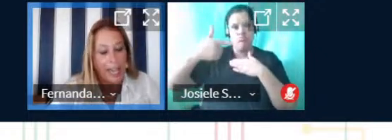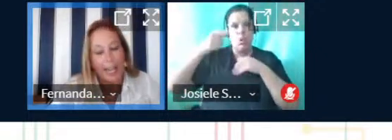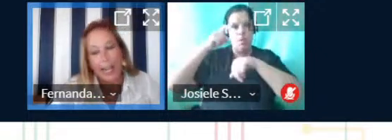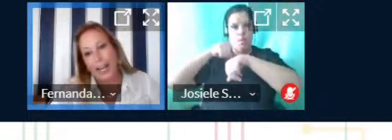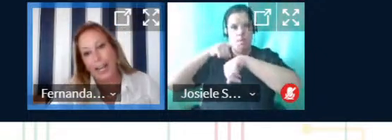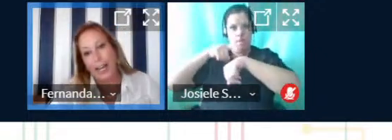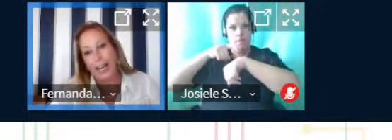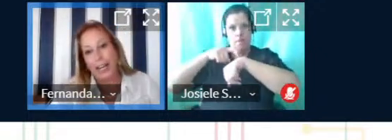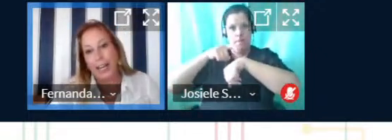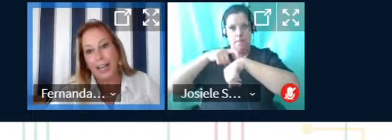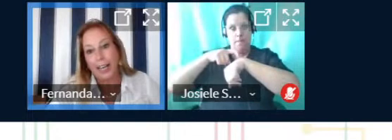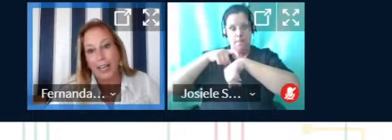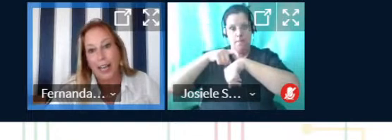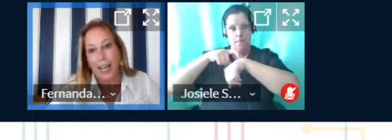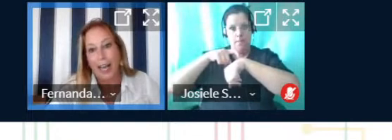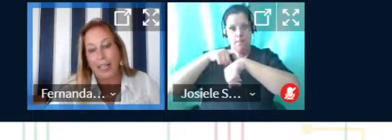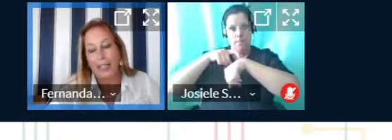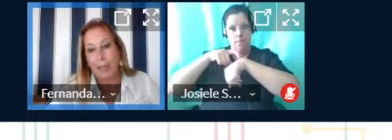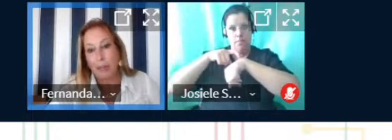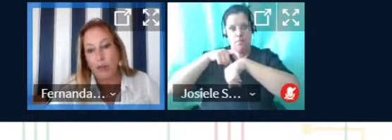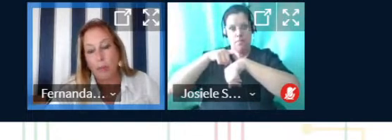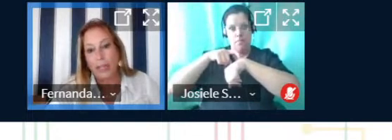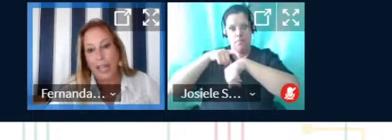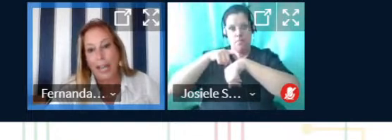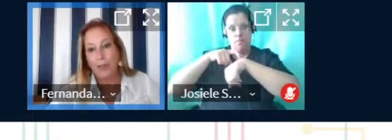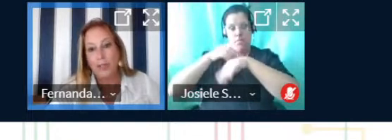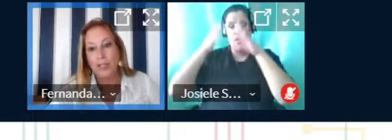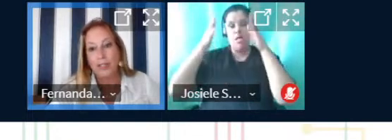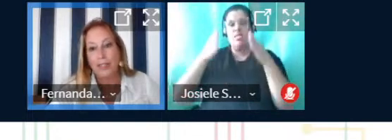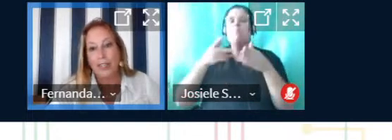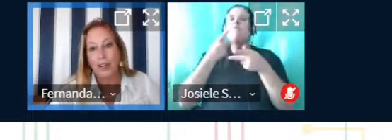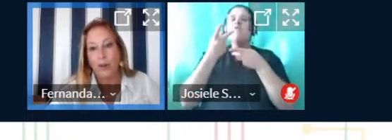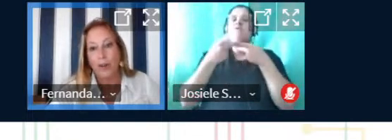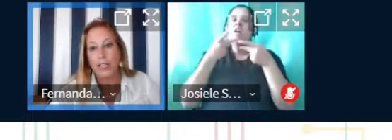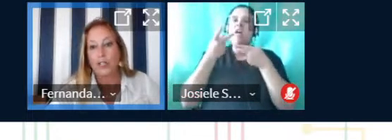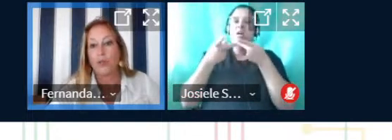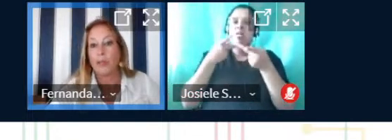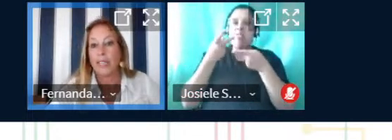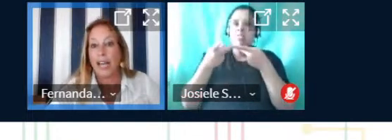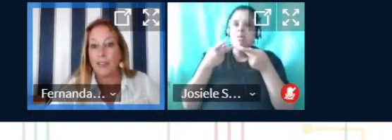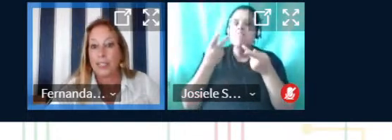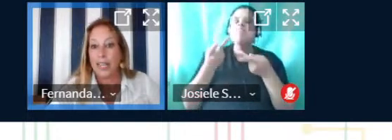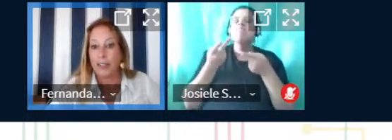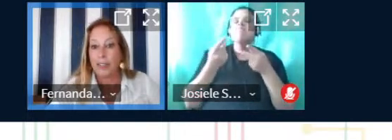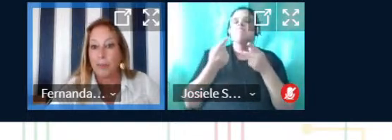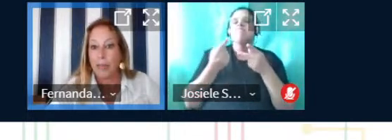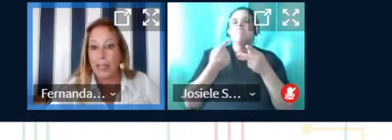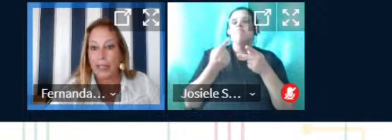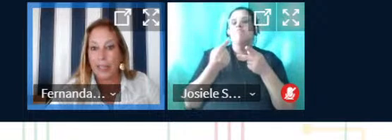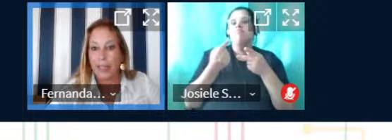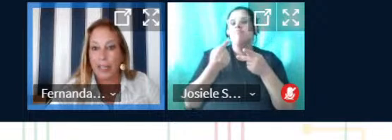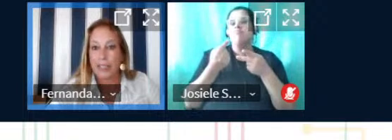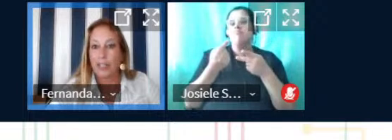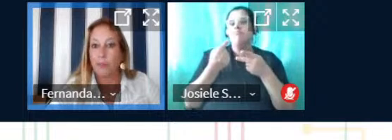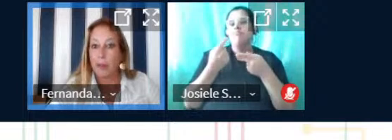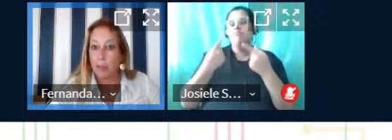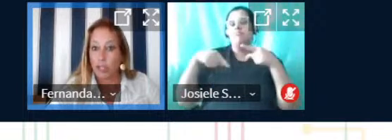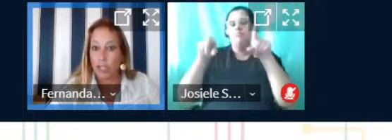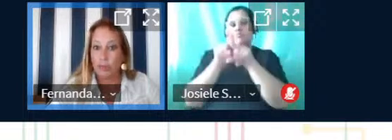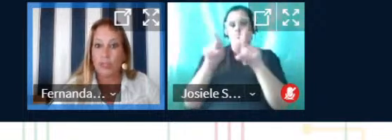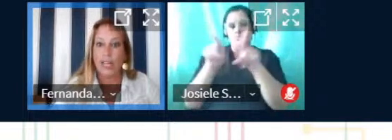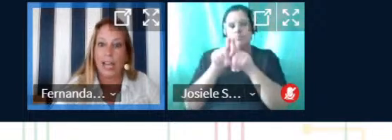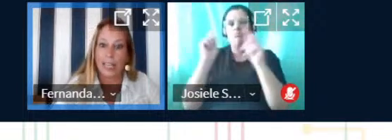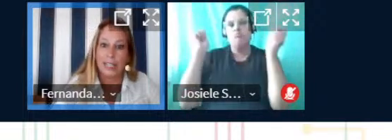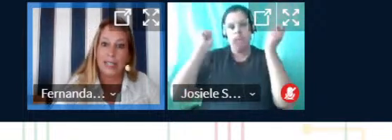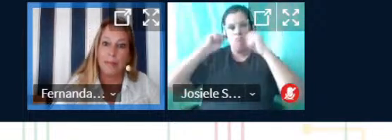que é a etapa de comentários. Esses comentários estarão também sendo